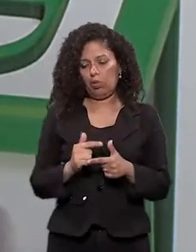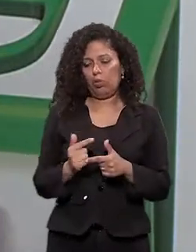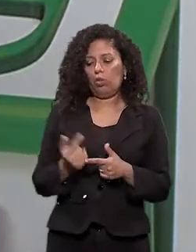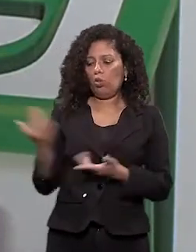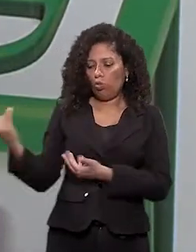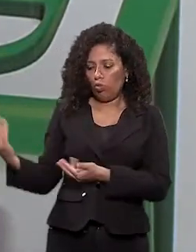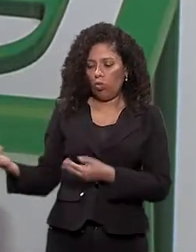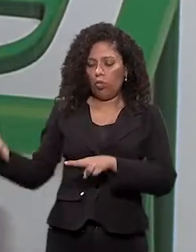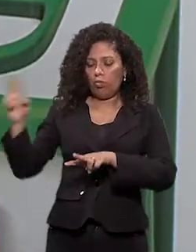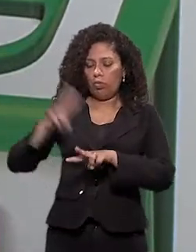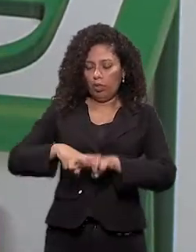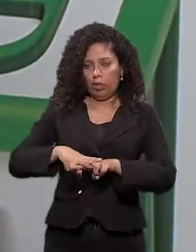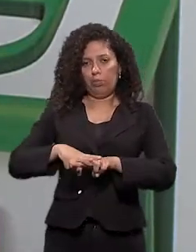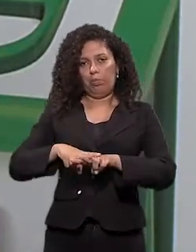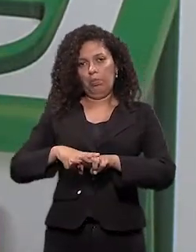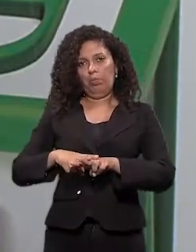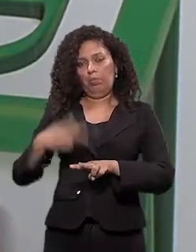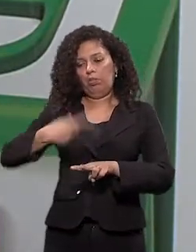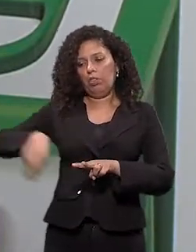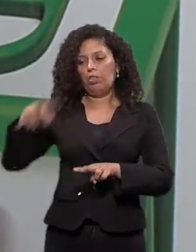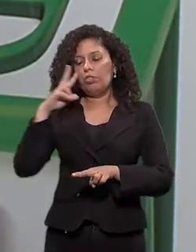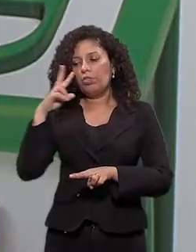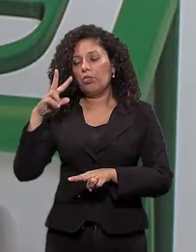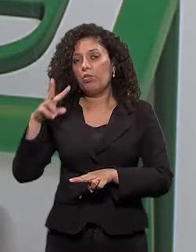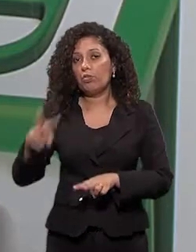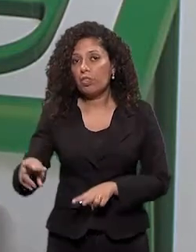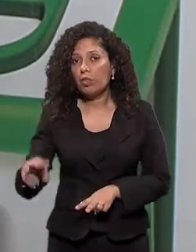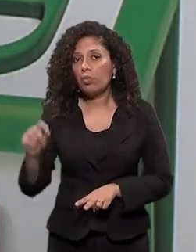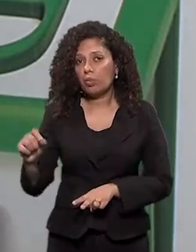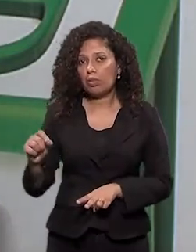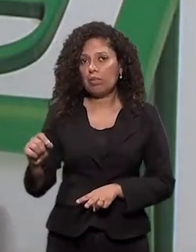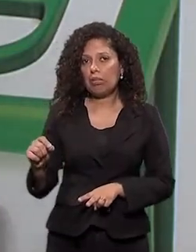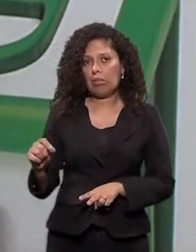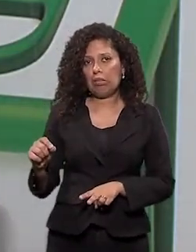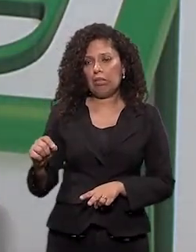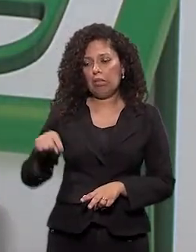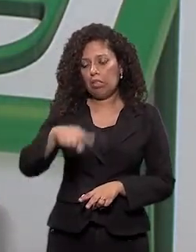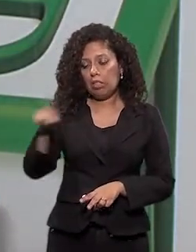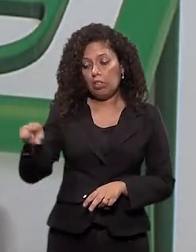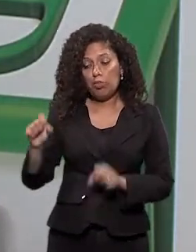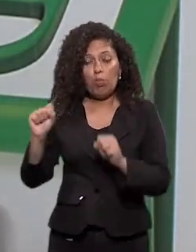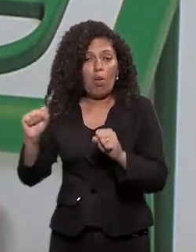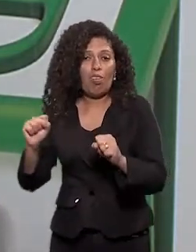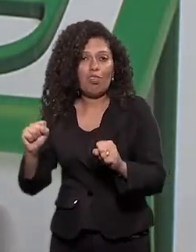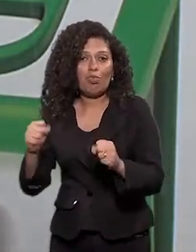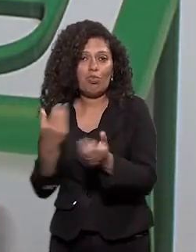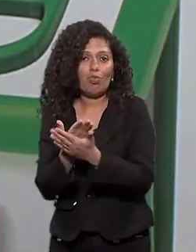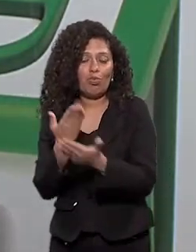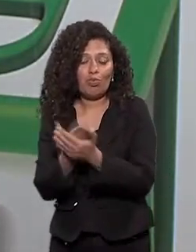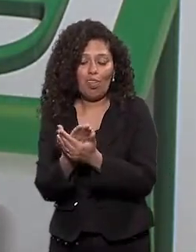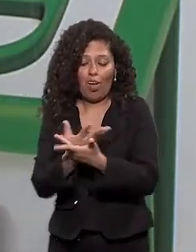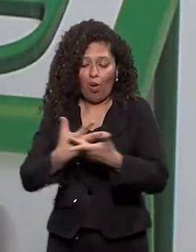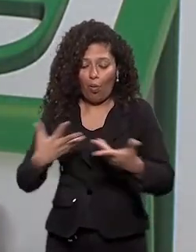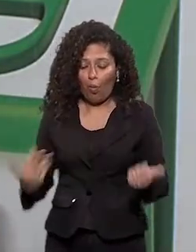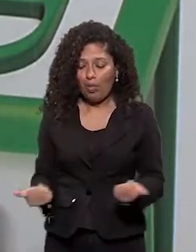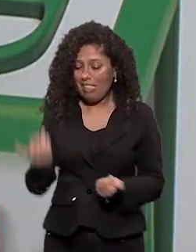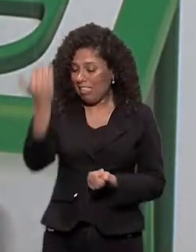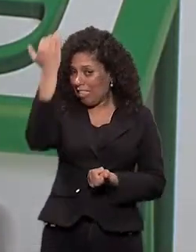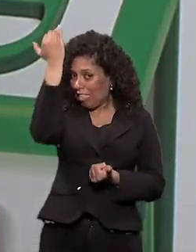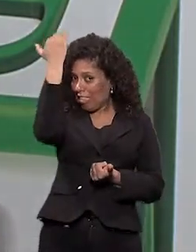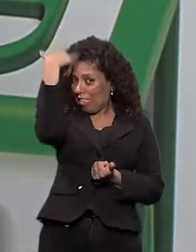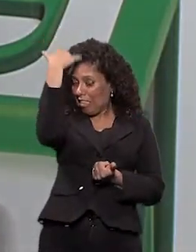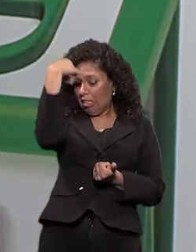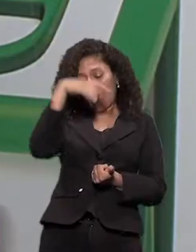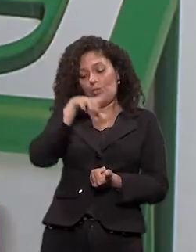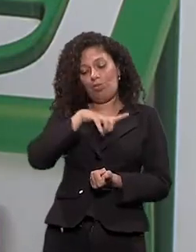infratores, né? A gente vê, assim, oferecer a possibilidade deles estudarem uma coisa que tá dentro deles, né? Isso é